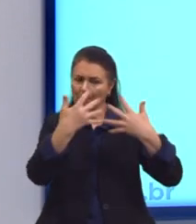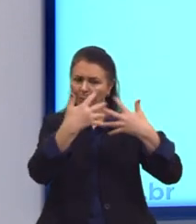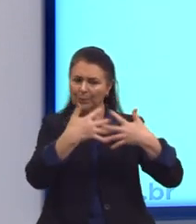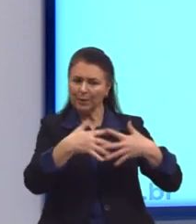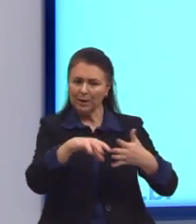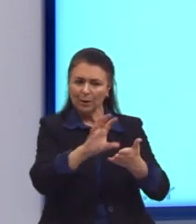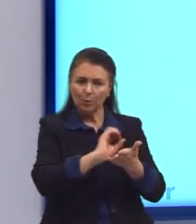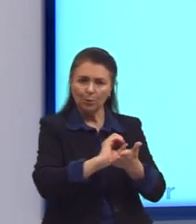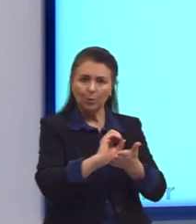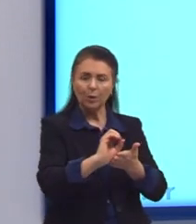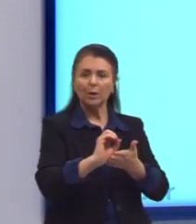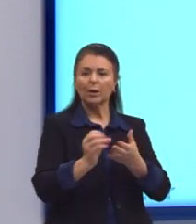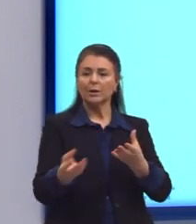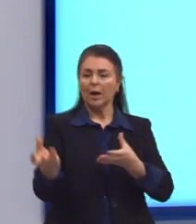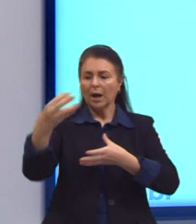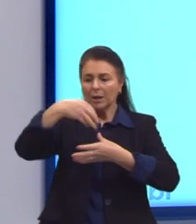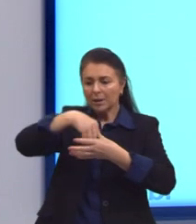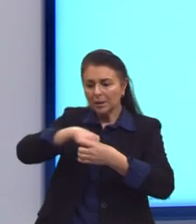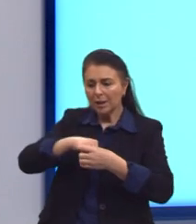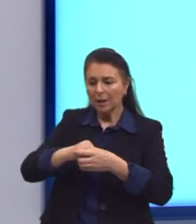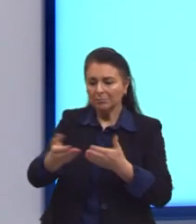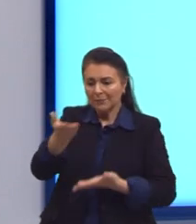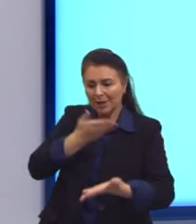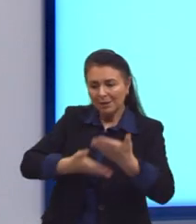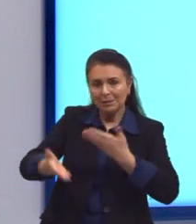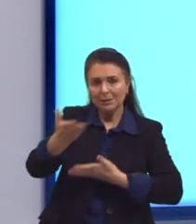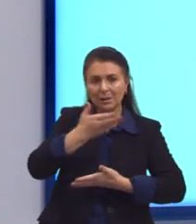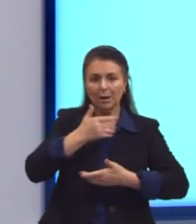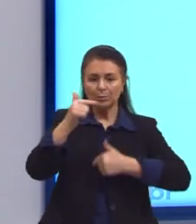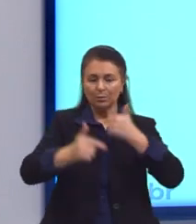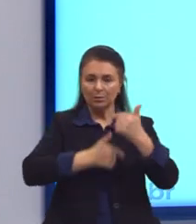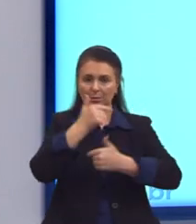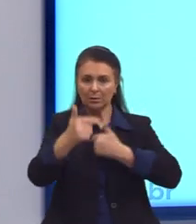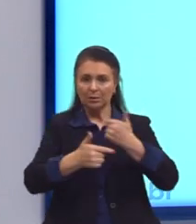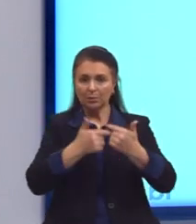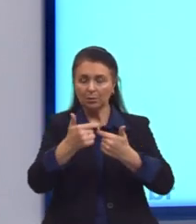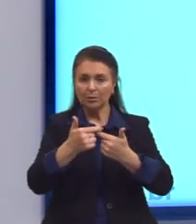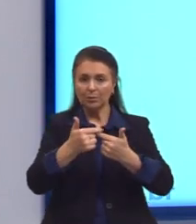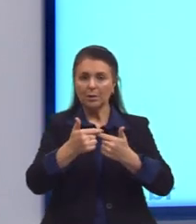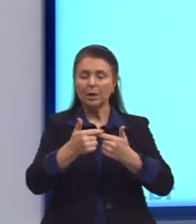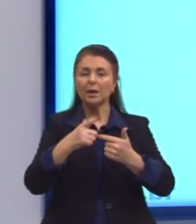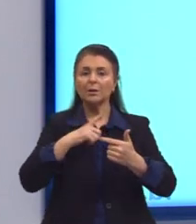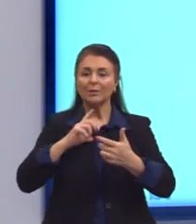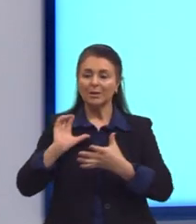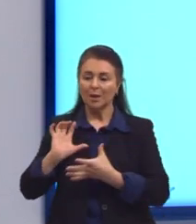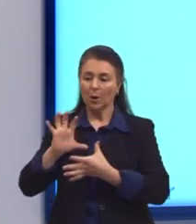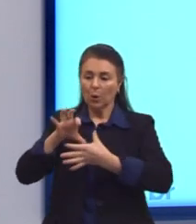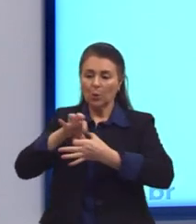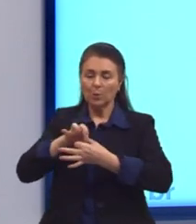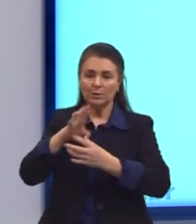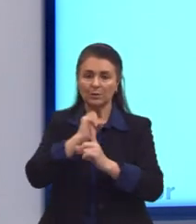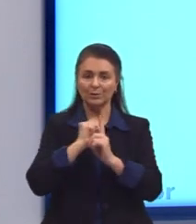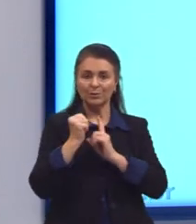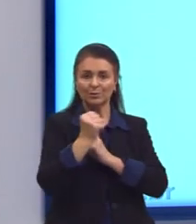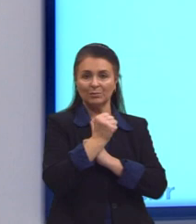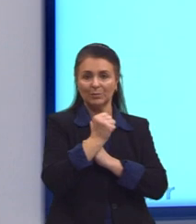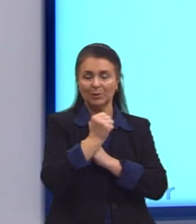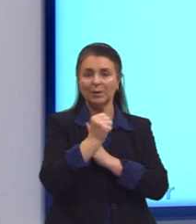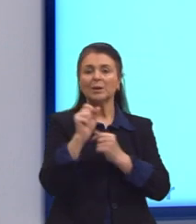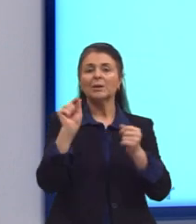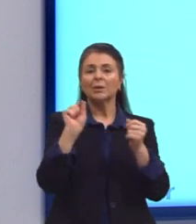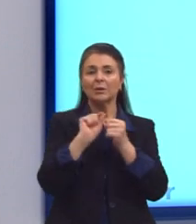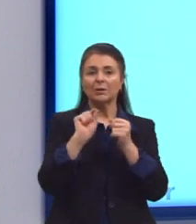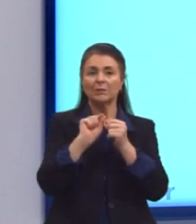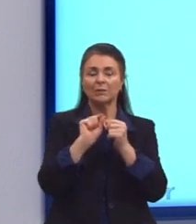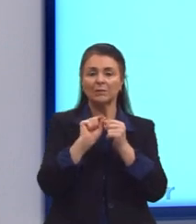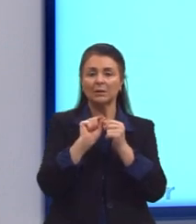essa integração entre os trabalhadores, que faz com que haja essa coesão social, que faça com que